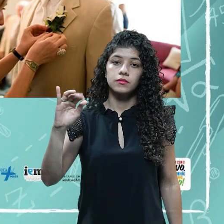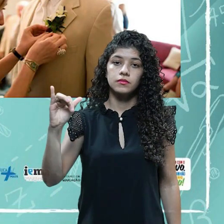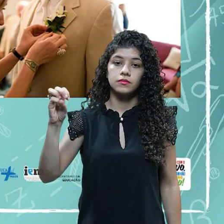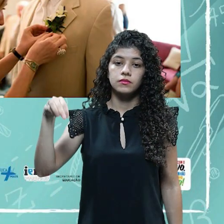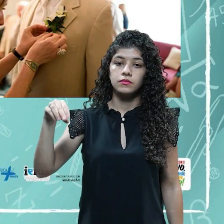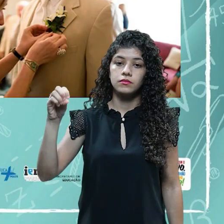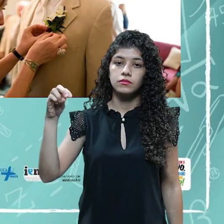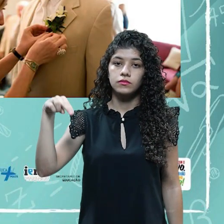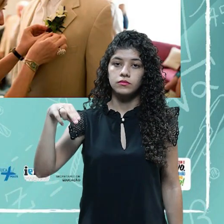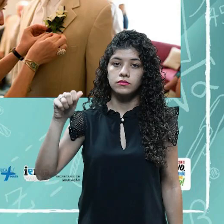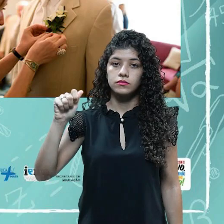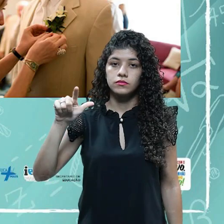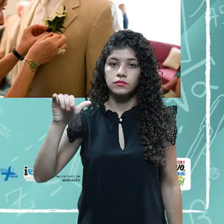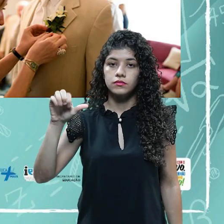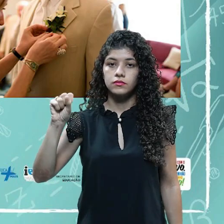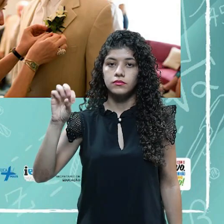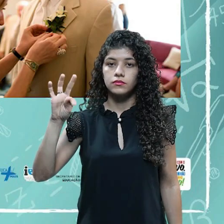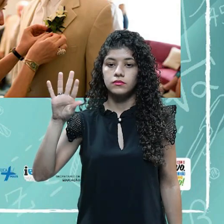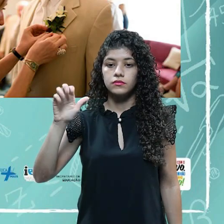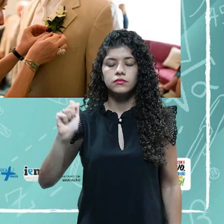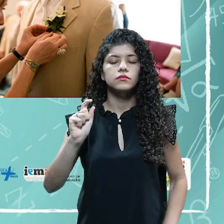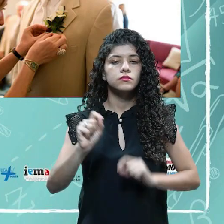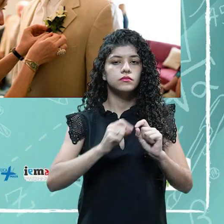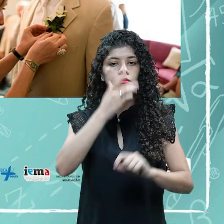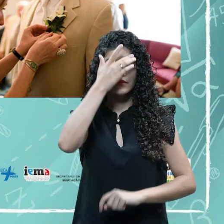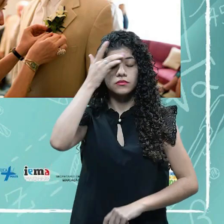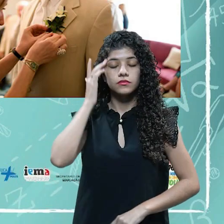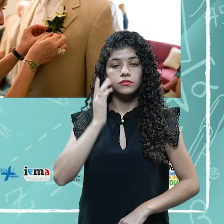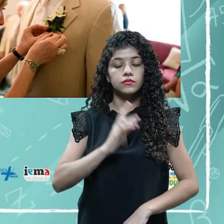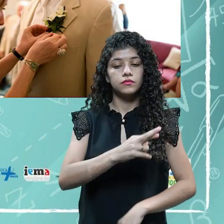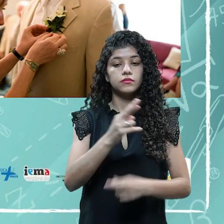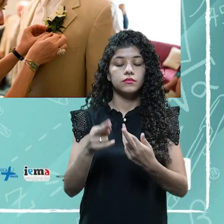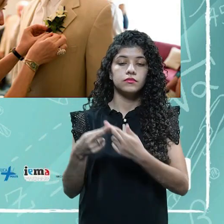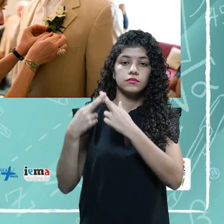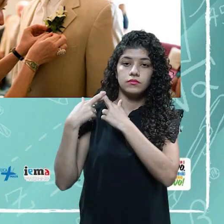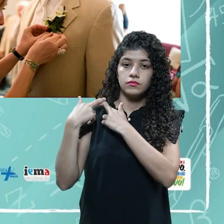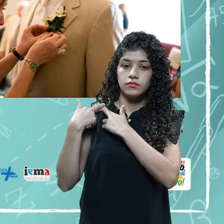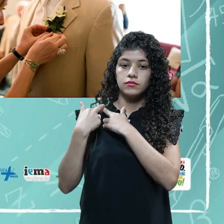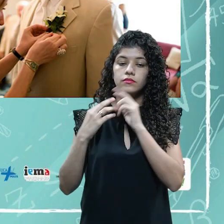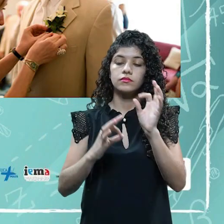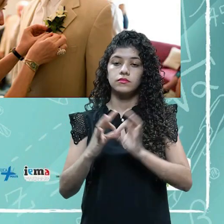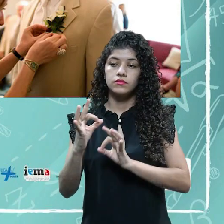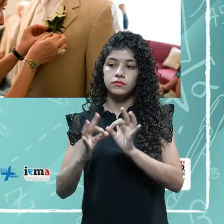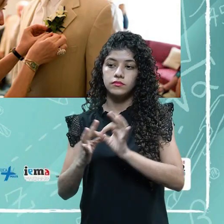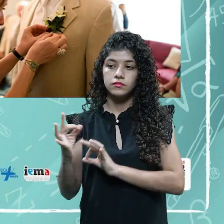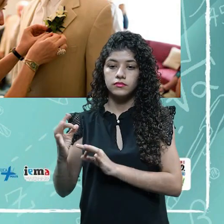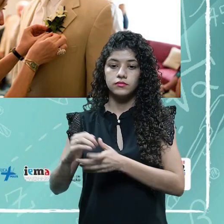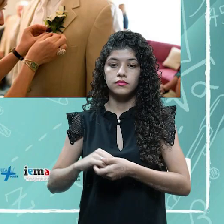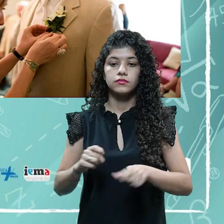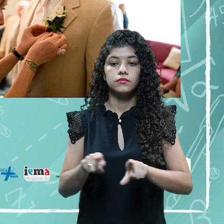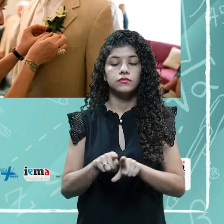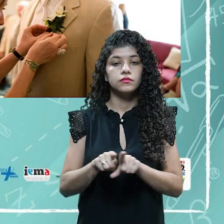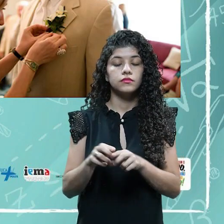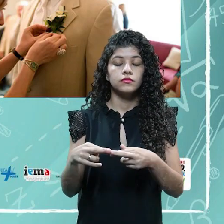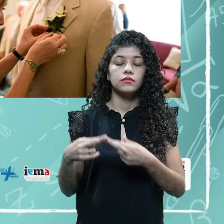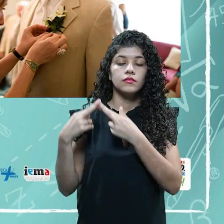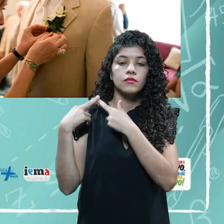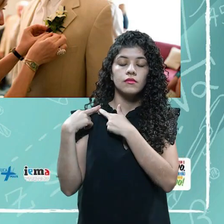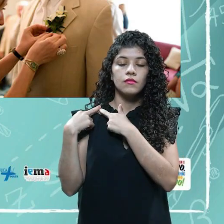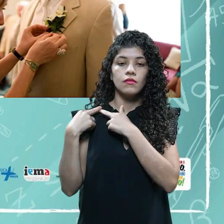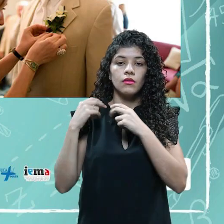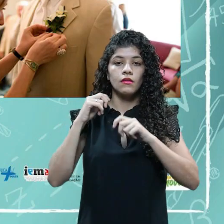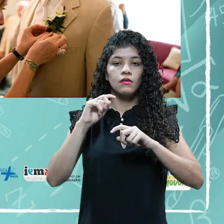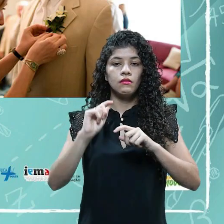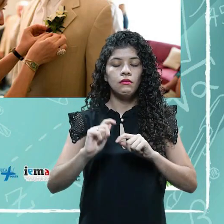pessoa responsável por conduzir uma solenidade e, consequentemente, ele é o responsável pelo